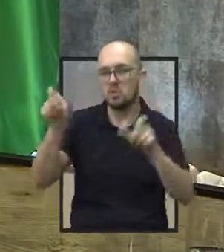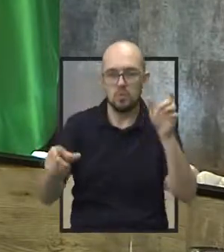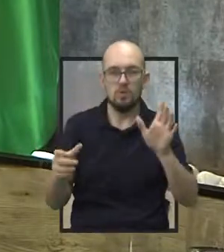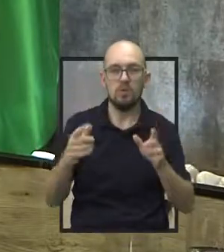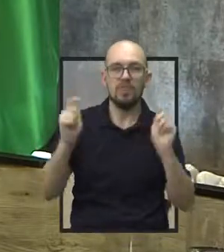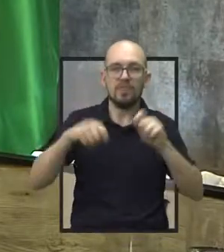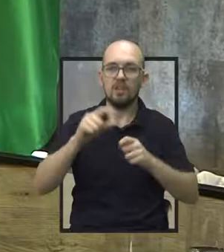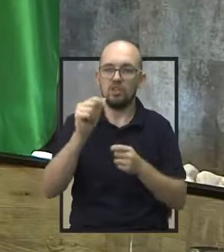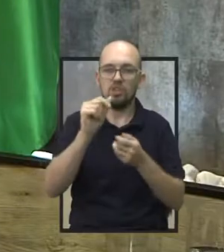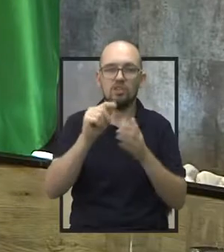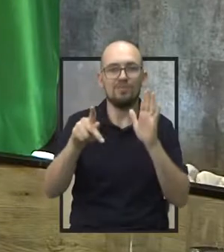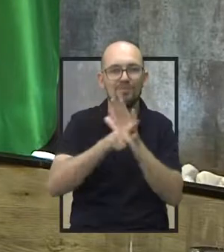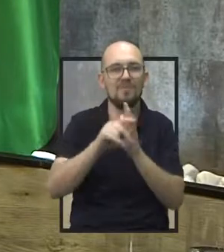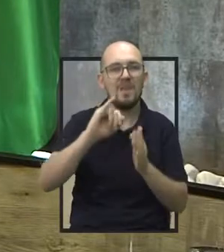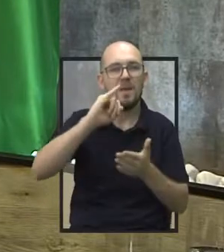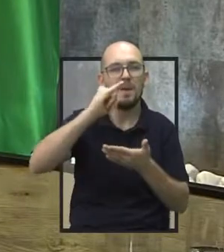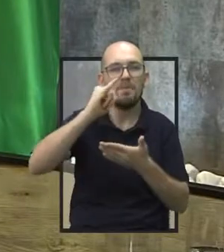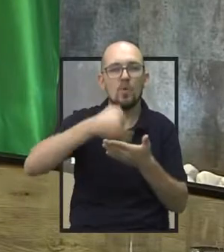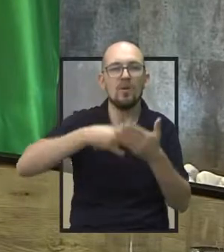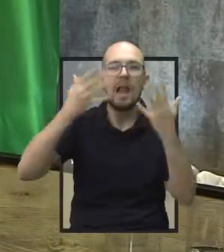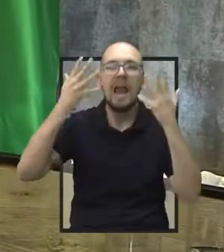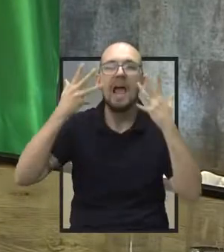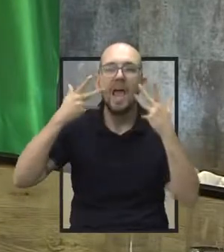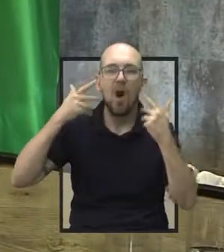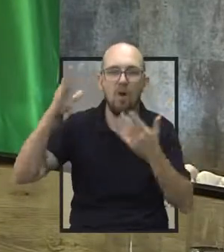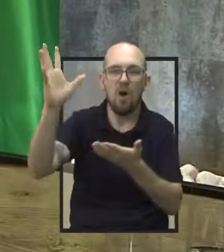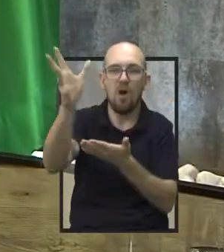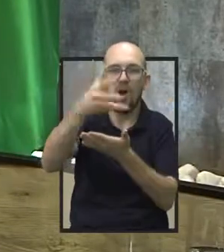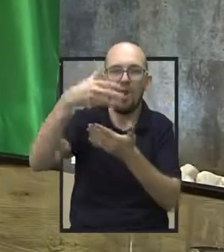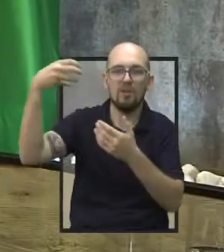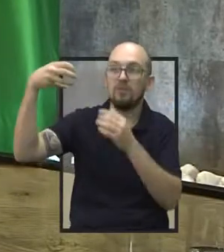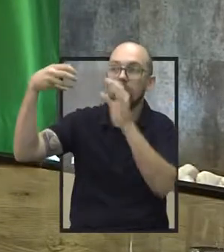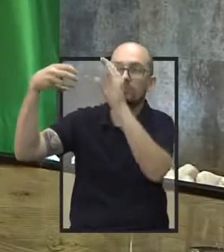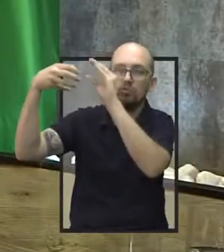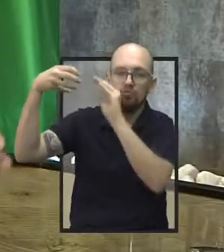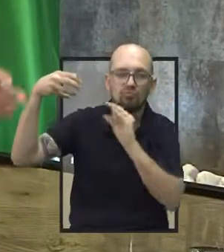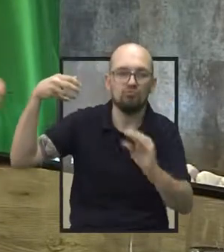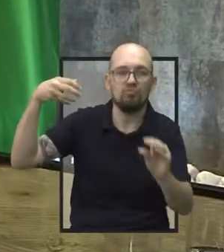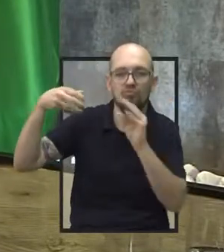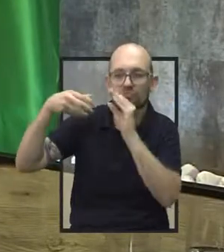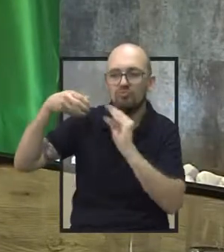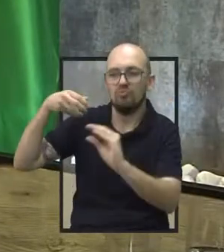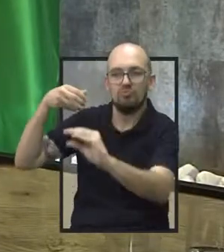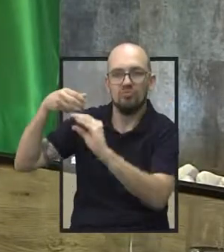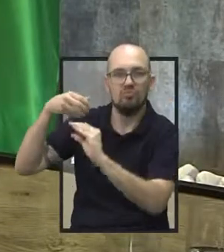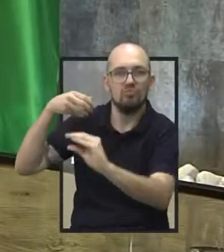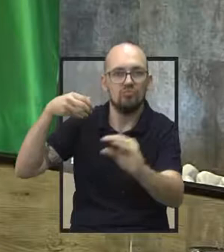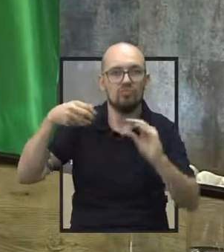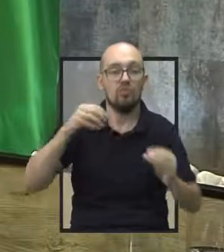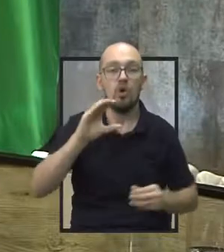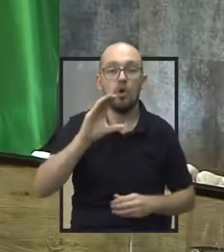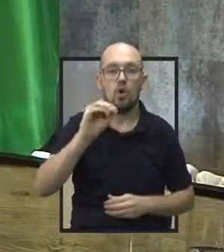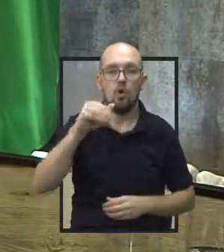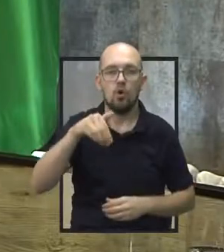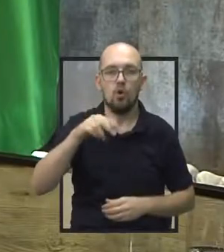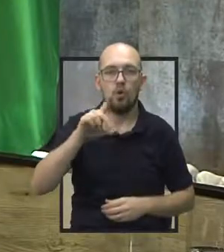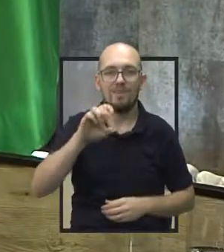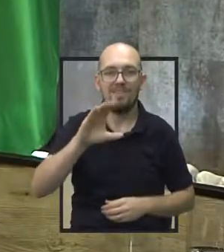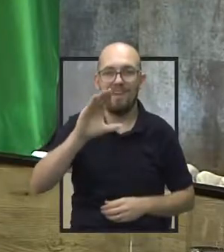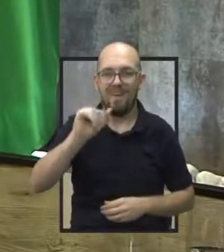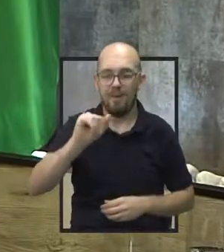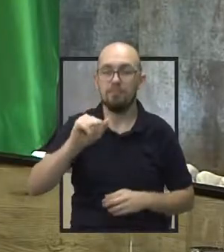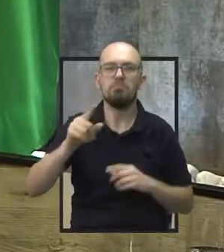destinar alguma parte desse pagamento de imposto de renda ao Condeca que ele vai depois distribuir para as entidades.